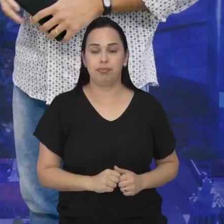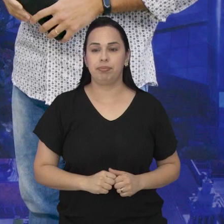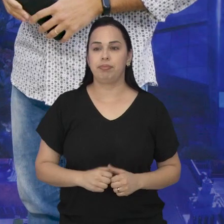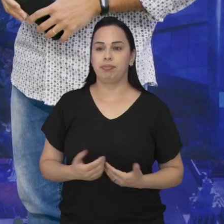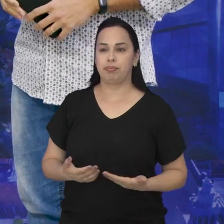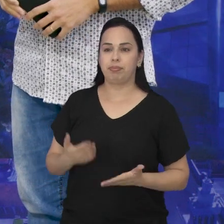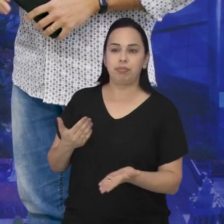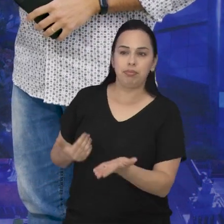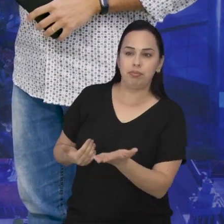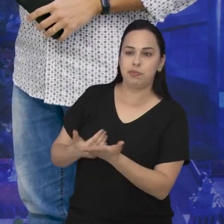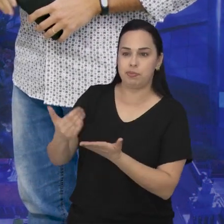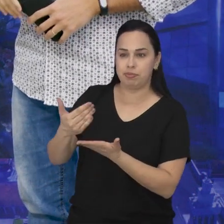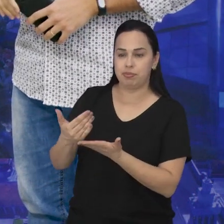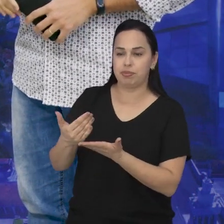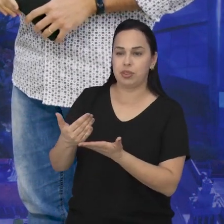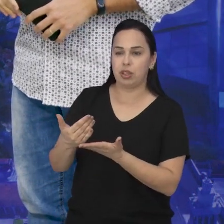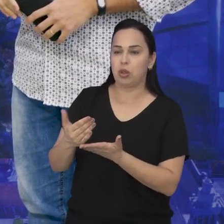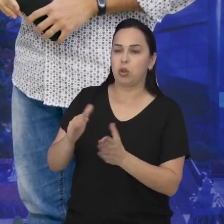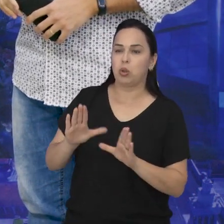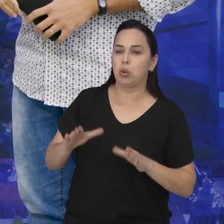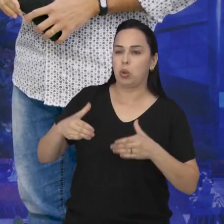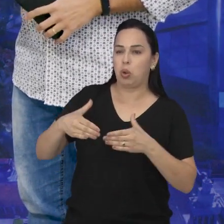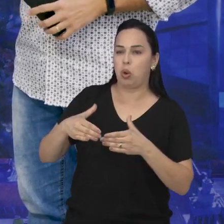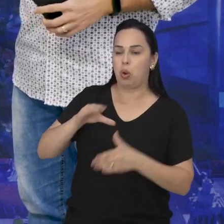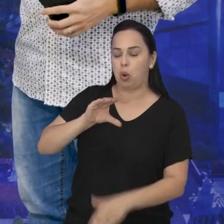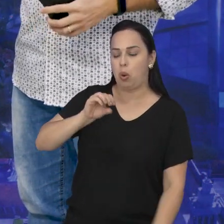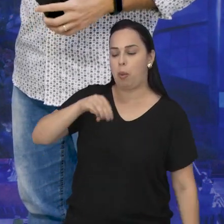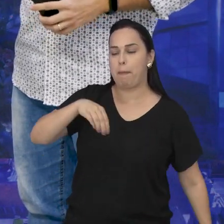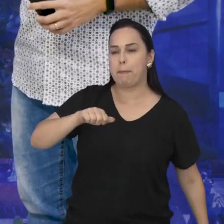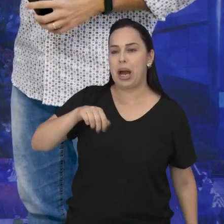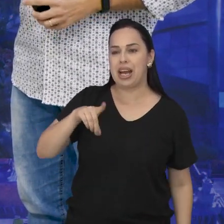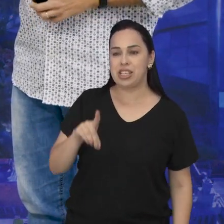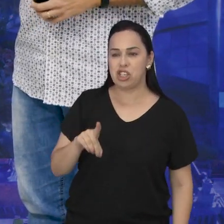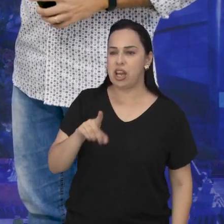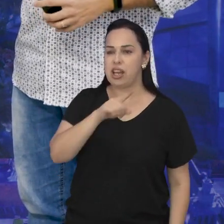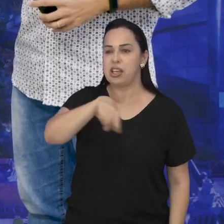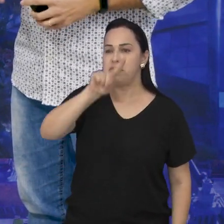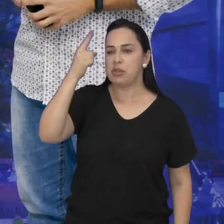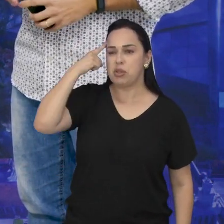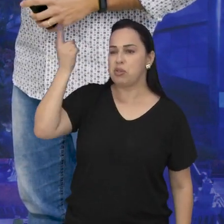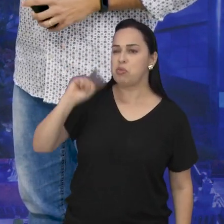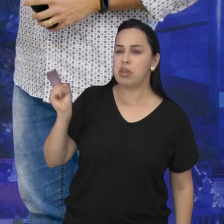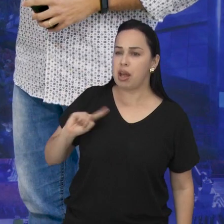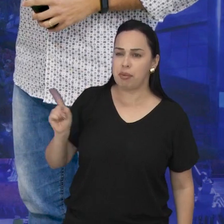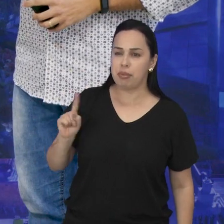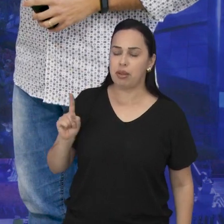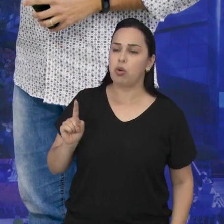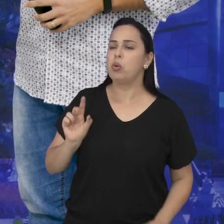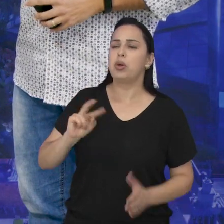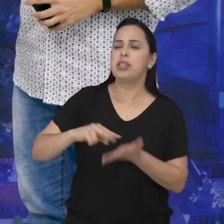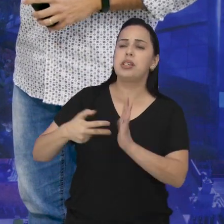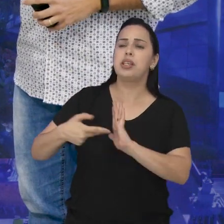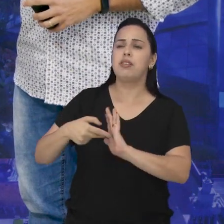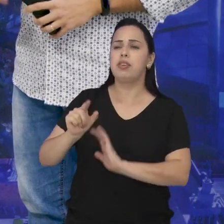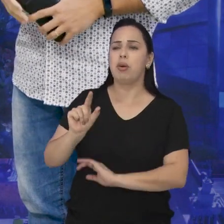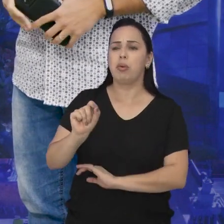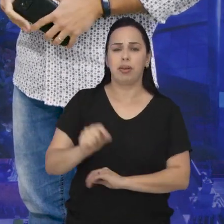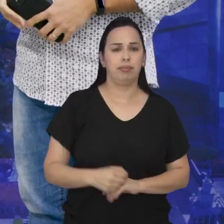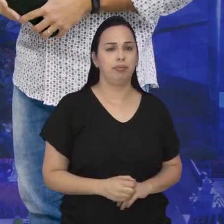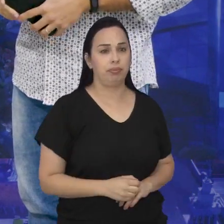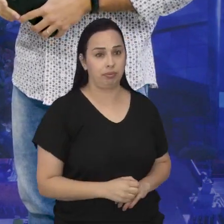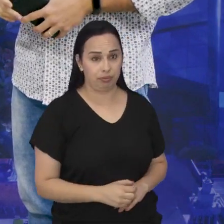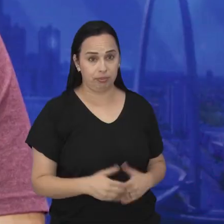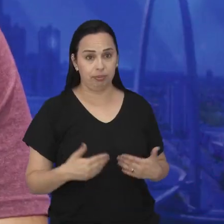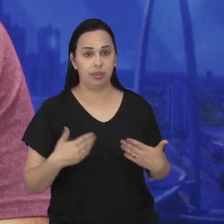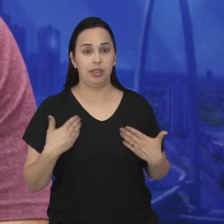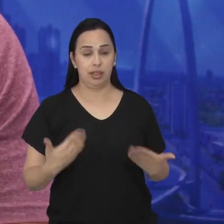a gente começar falando sobre o Comade. Muita gente não sabe que existe. O que é o Comade e como ele atua?